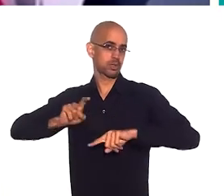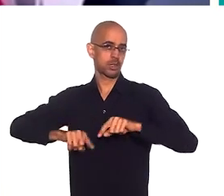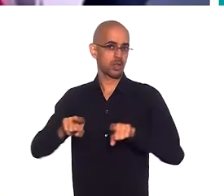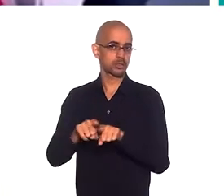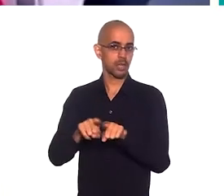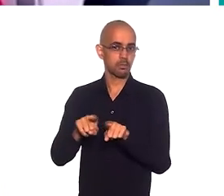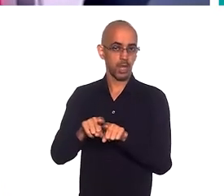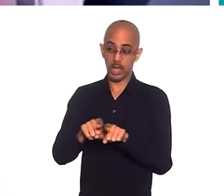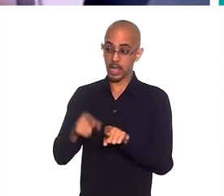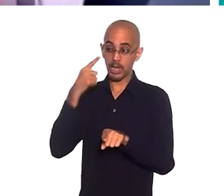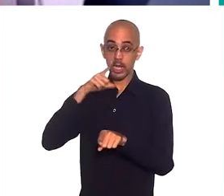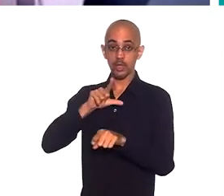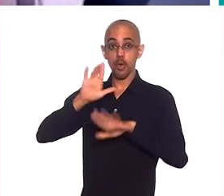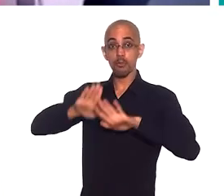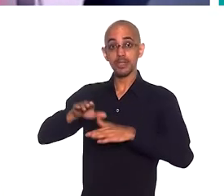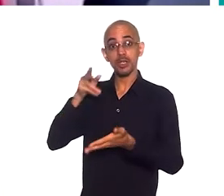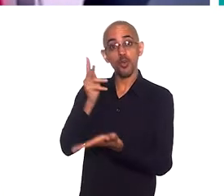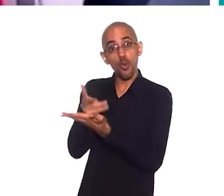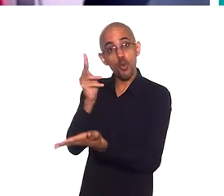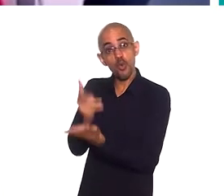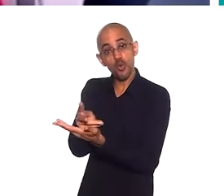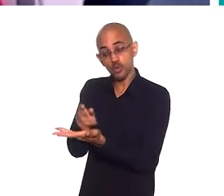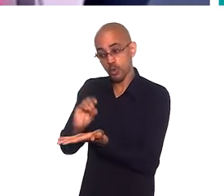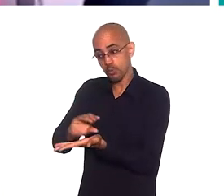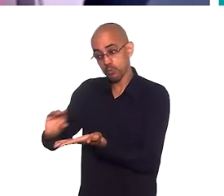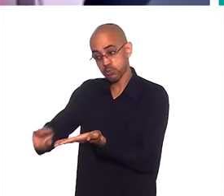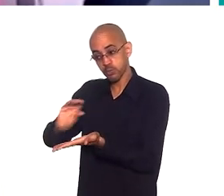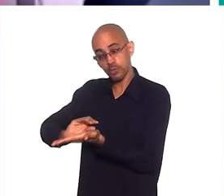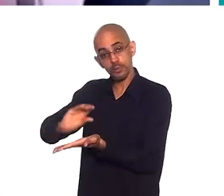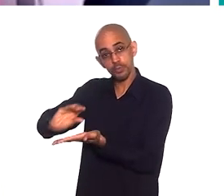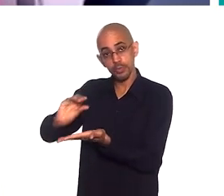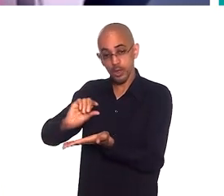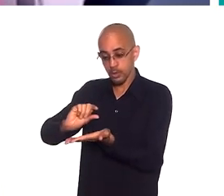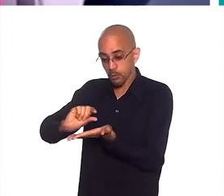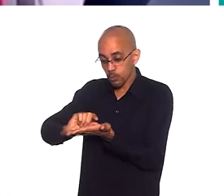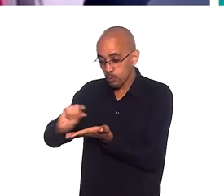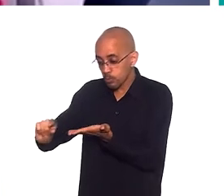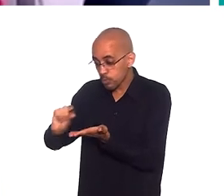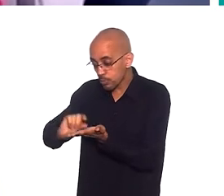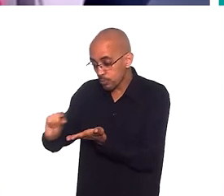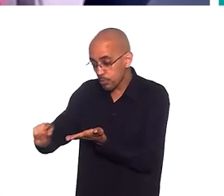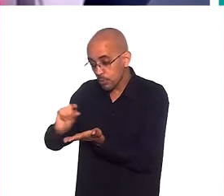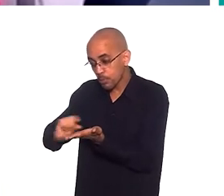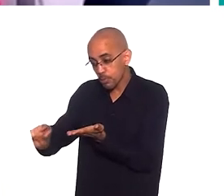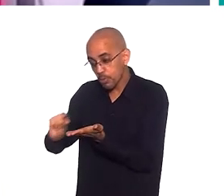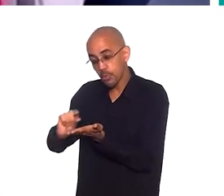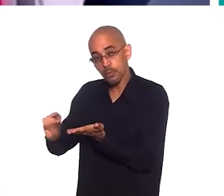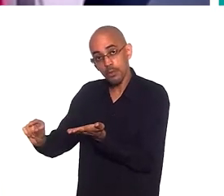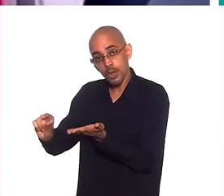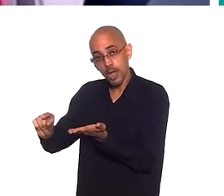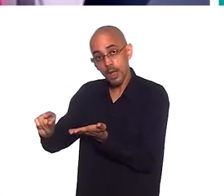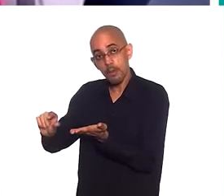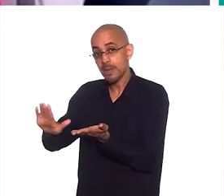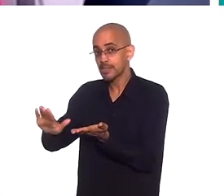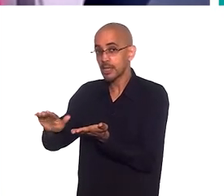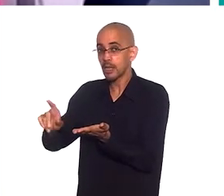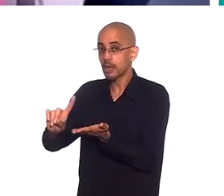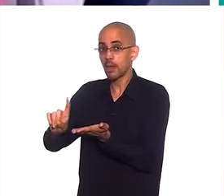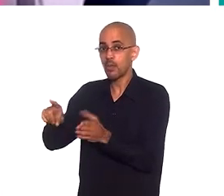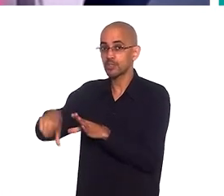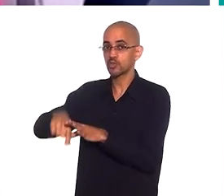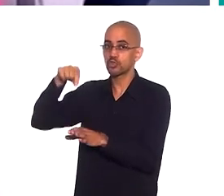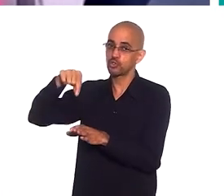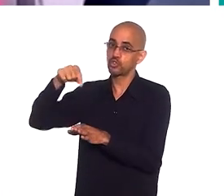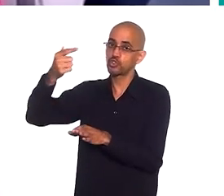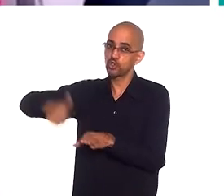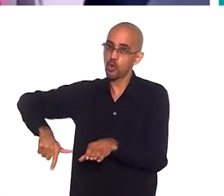Então, e continua, ele ganhou, mas ele continua contribuindo, só que ele não vai ser contribuído, não vai ser mais sorteado. Então, todas essas